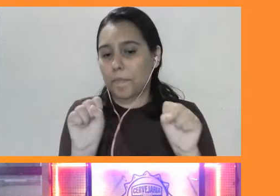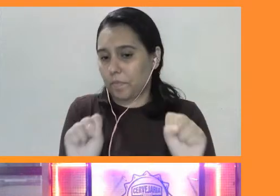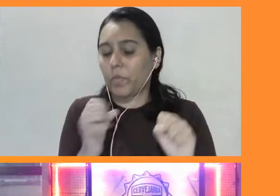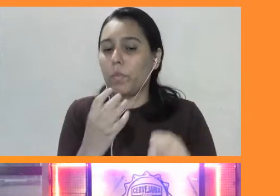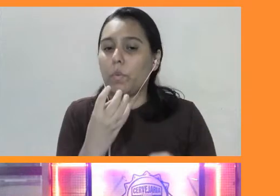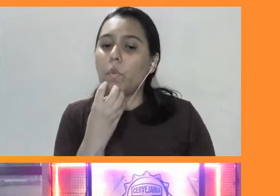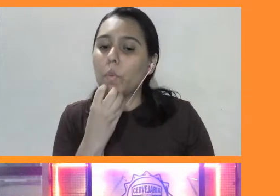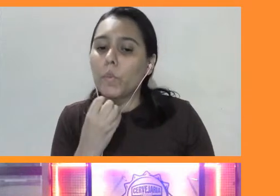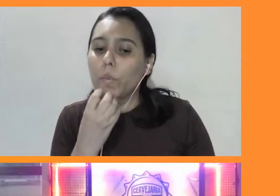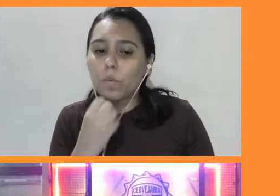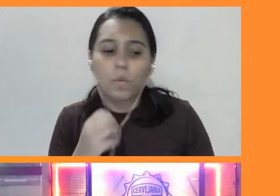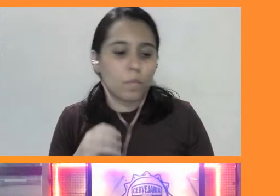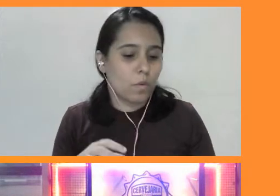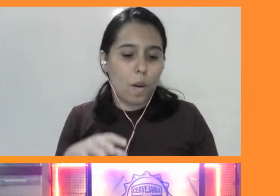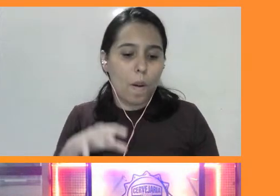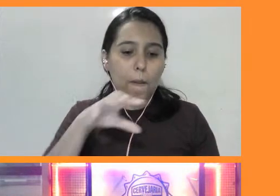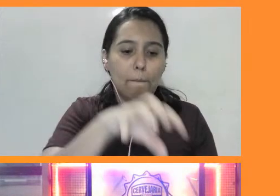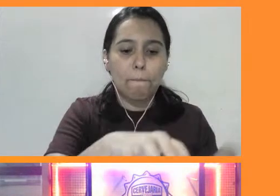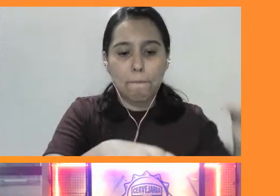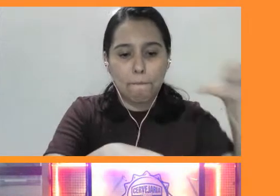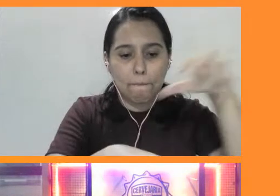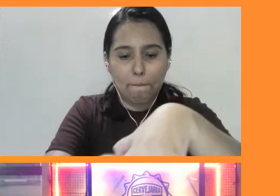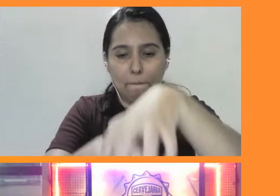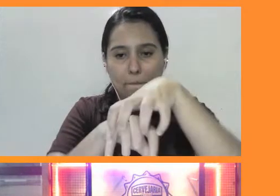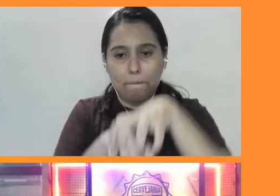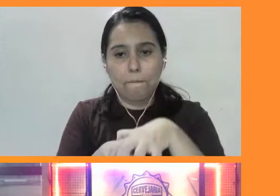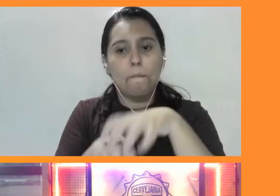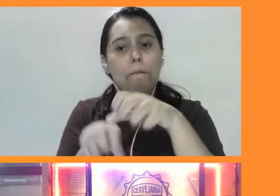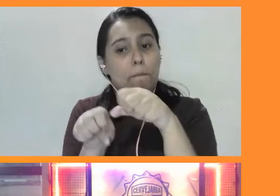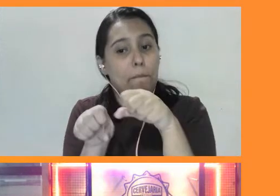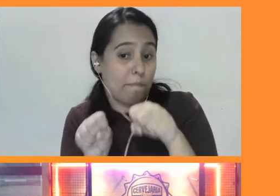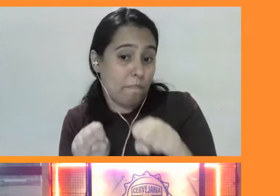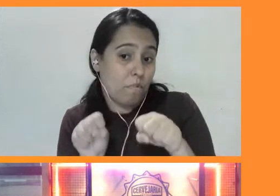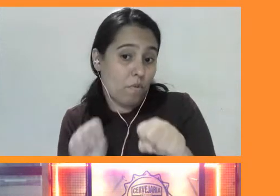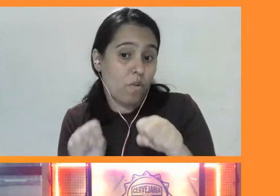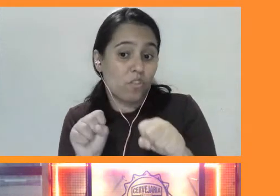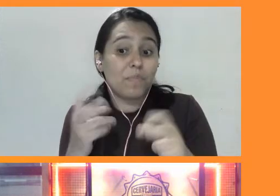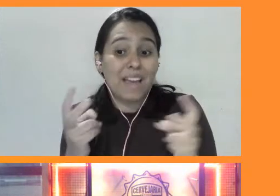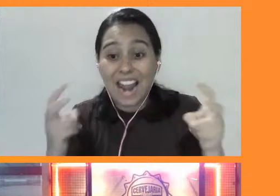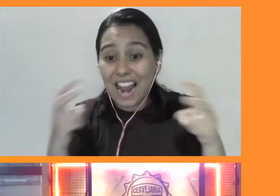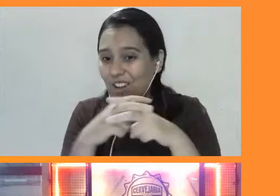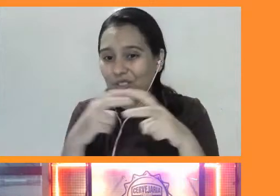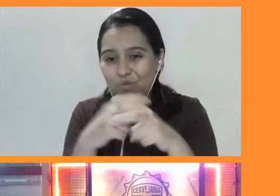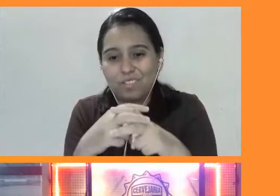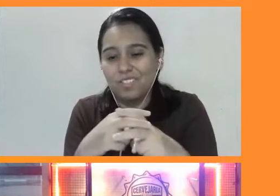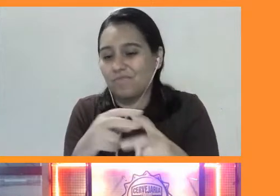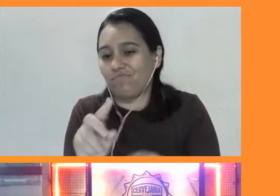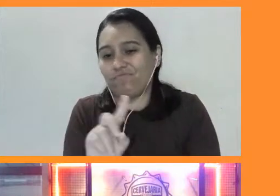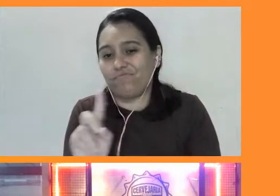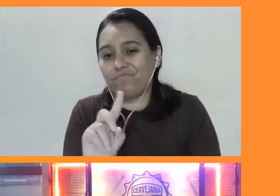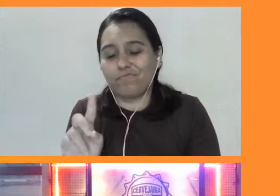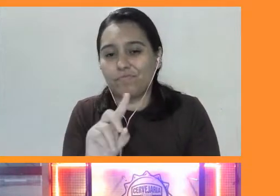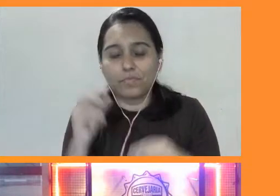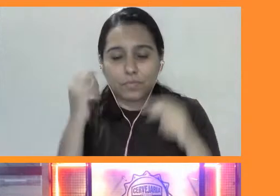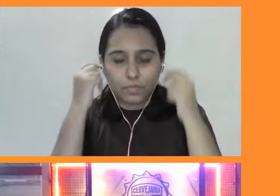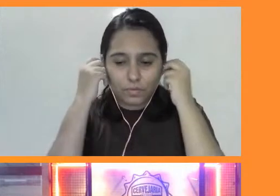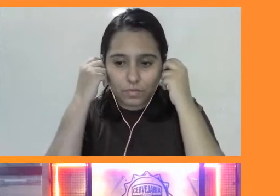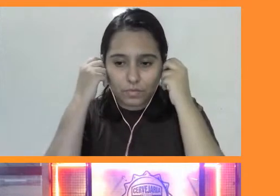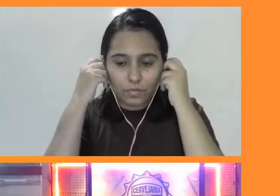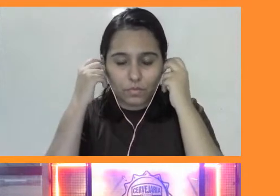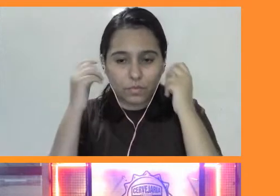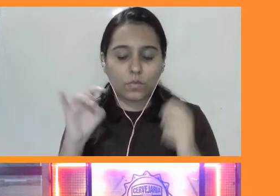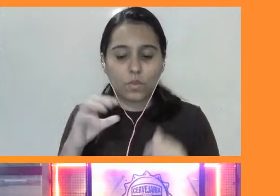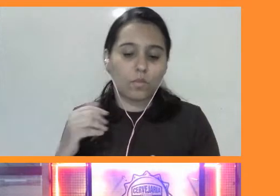Ocupar, tomar o território de outro, né? Mas isso não necessariamente envolve luta. Isso pode ser, e evoluiu várias vezes, de diversas